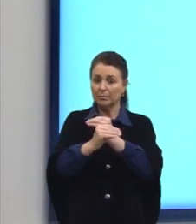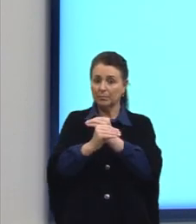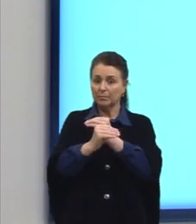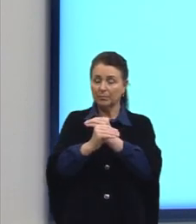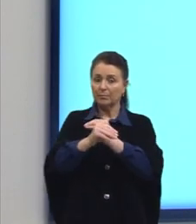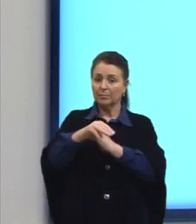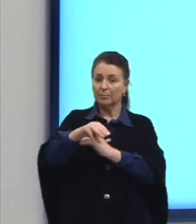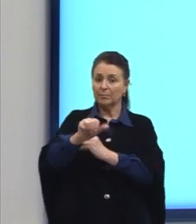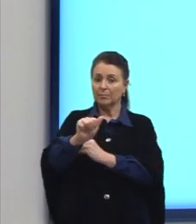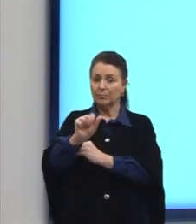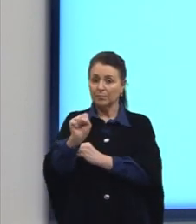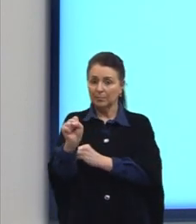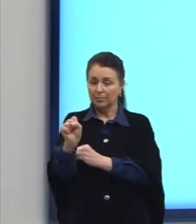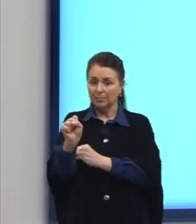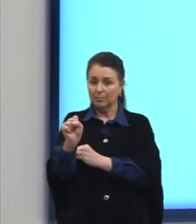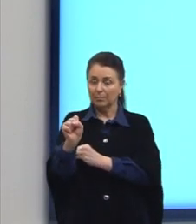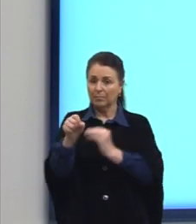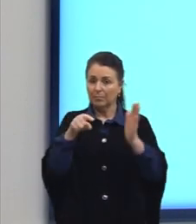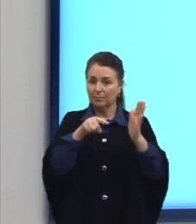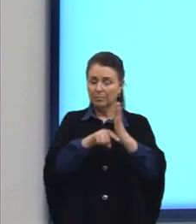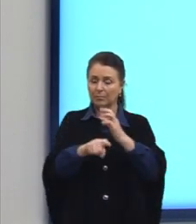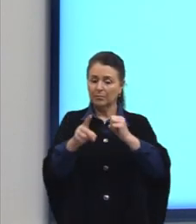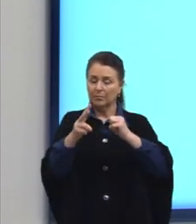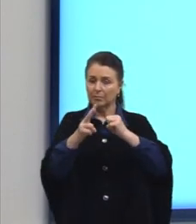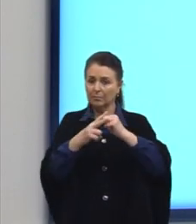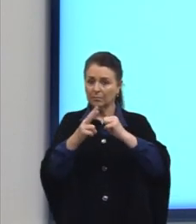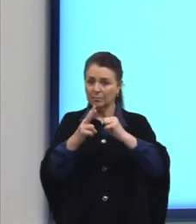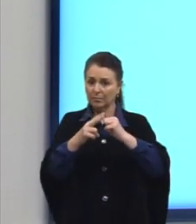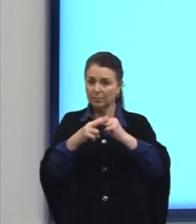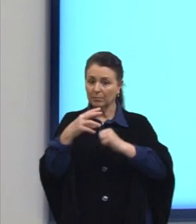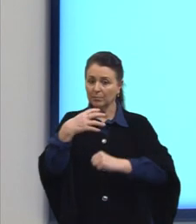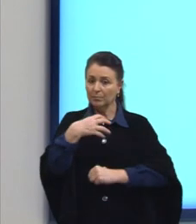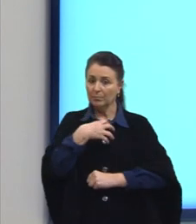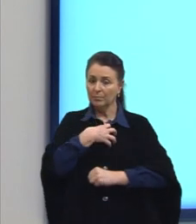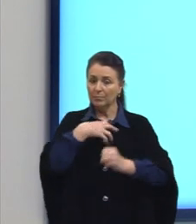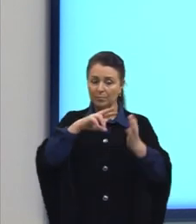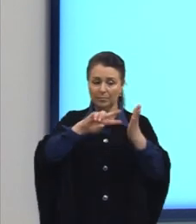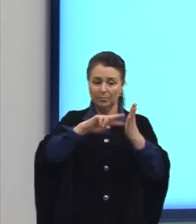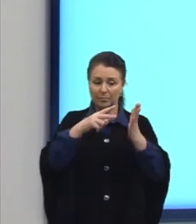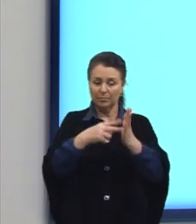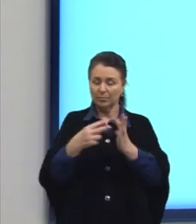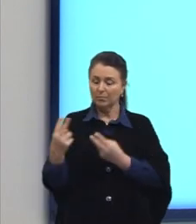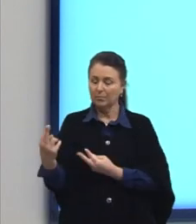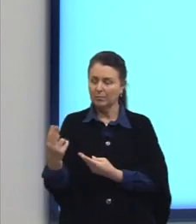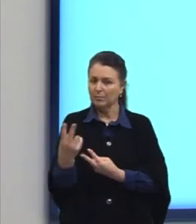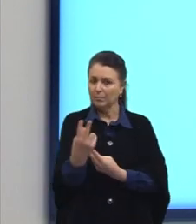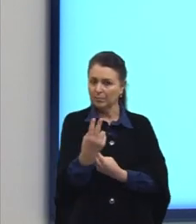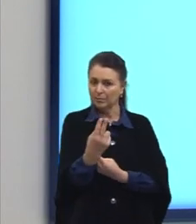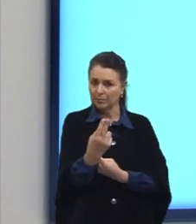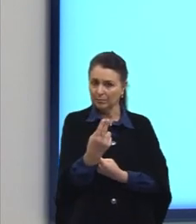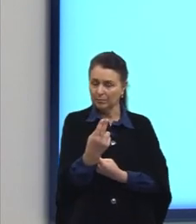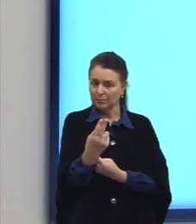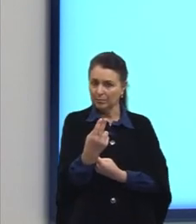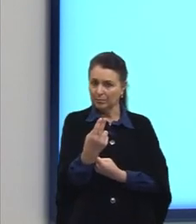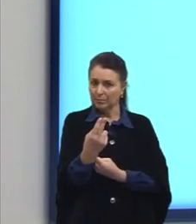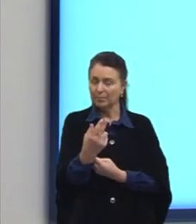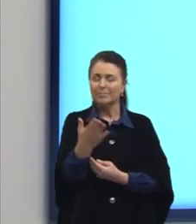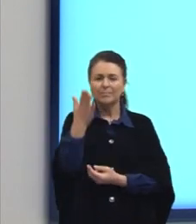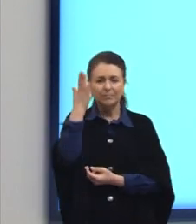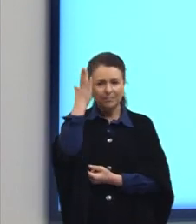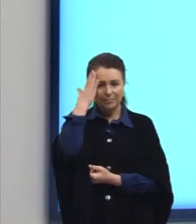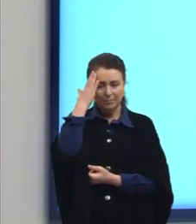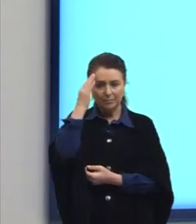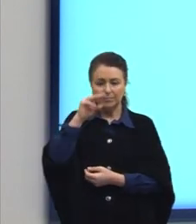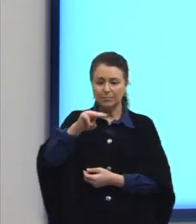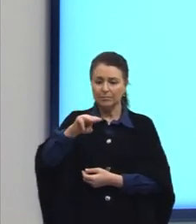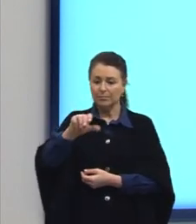e a nossa alternativa fala sobre verbos semelhantes semelhantes. A gente sabe que o